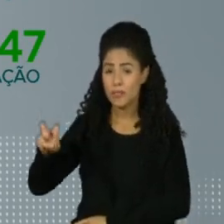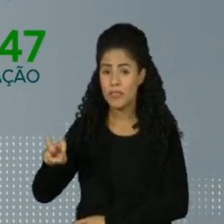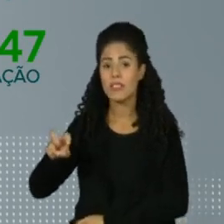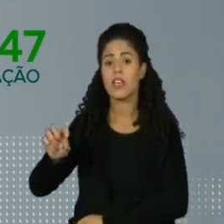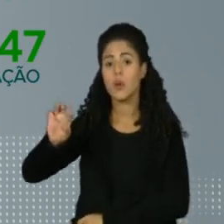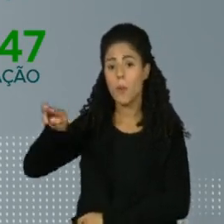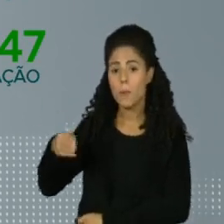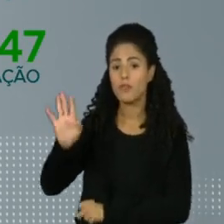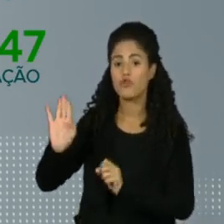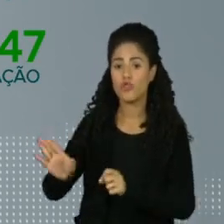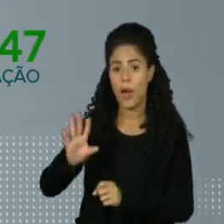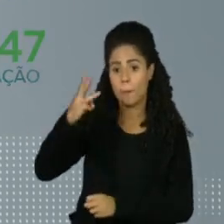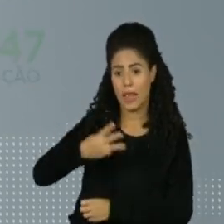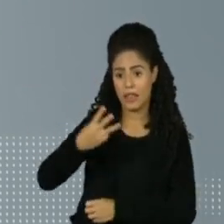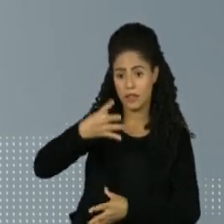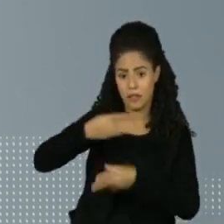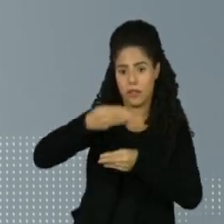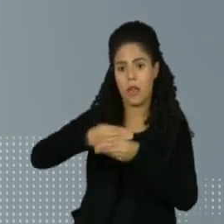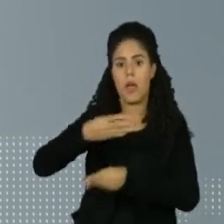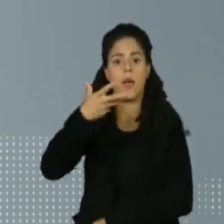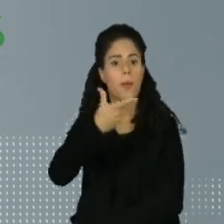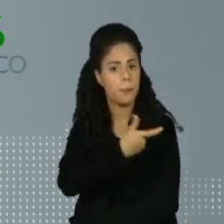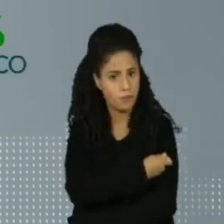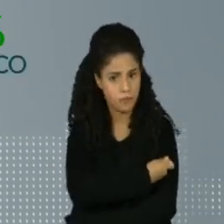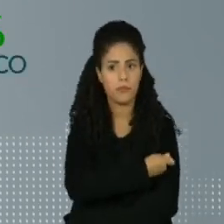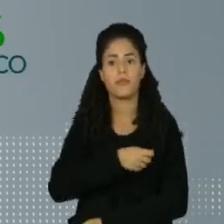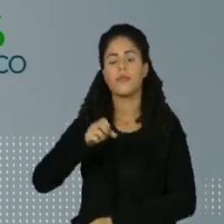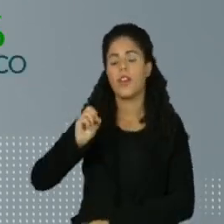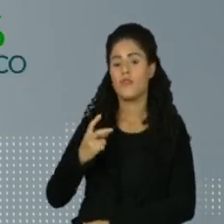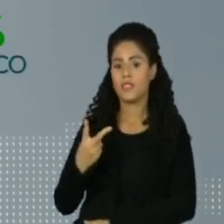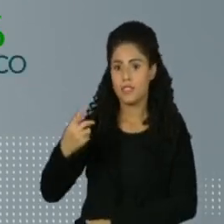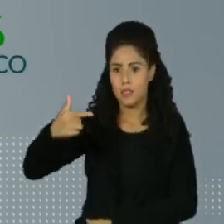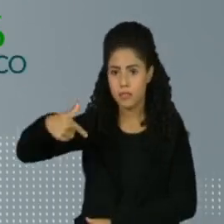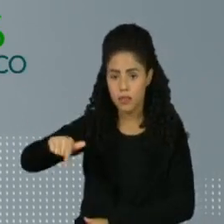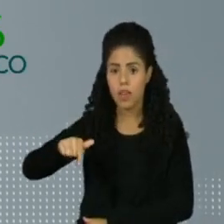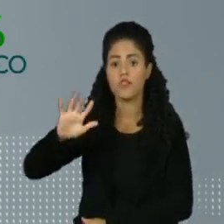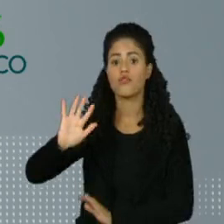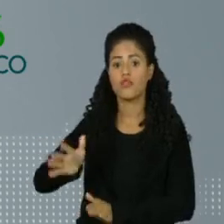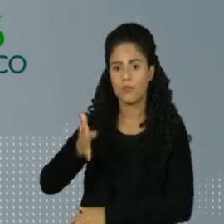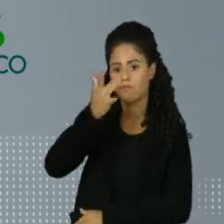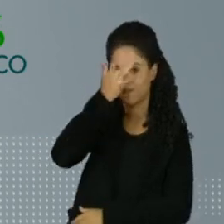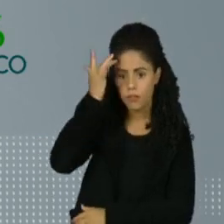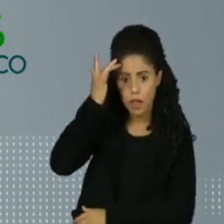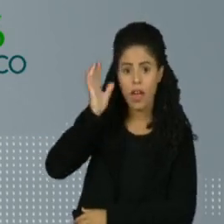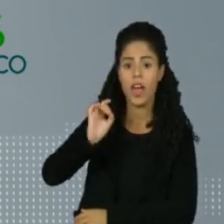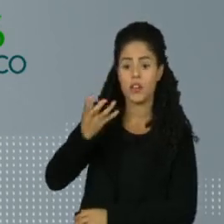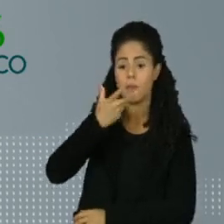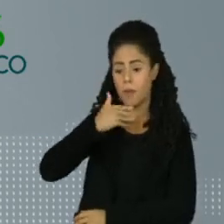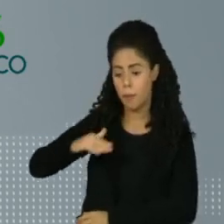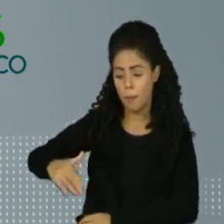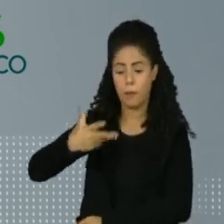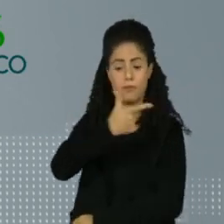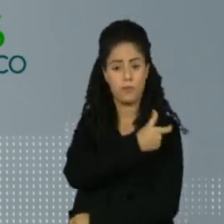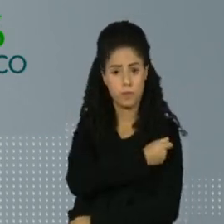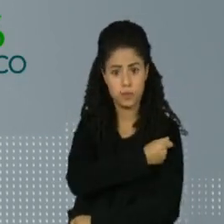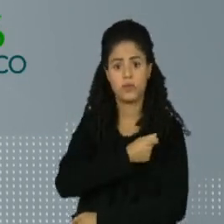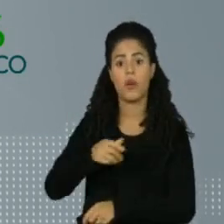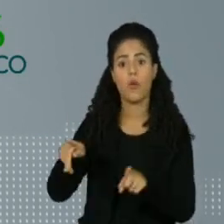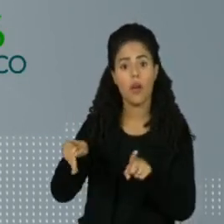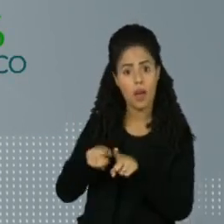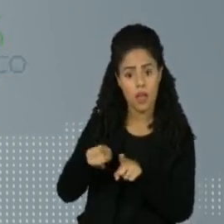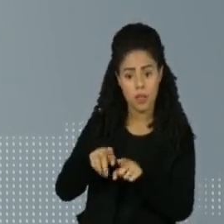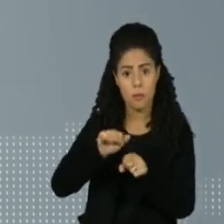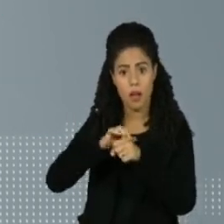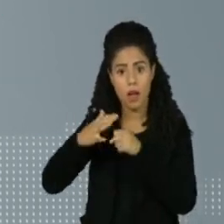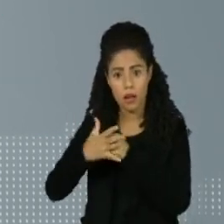milhões receberam a dose de reforço. Mais de 5 milhões e 600 mil crianças entre 5 e 11 anos foram vacinadas contra o